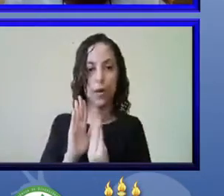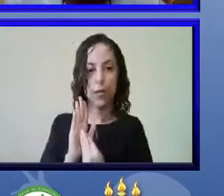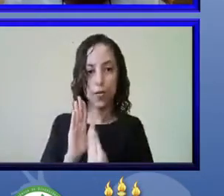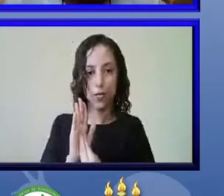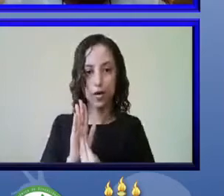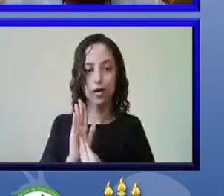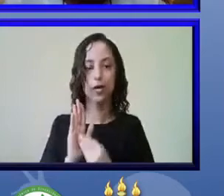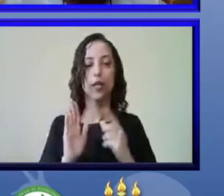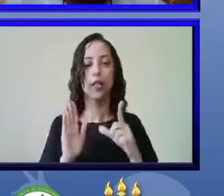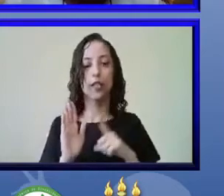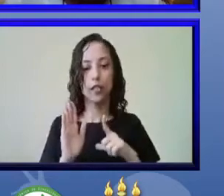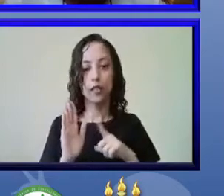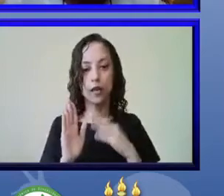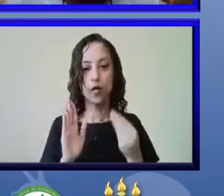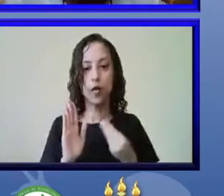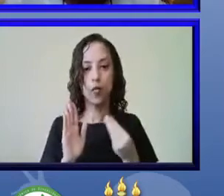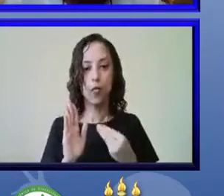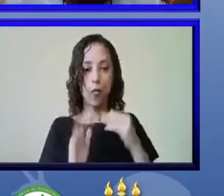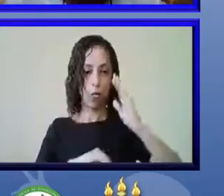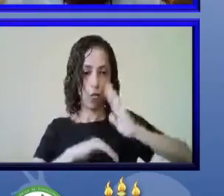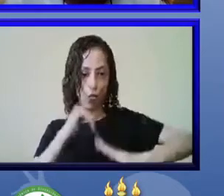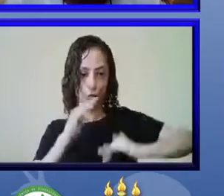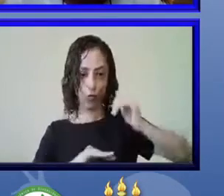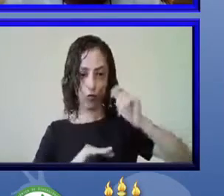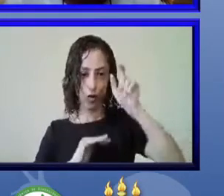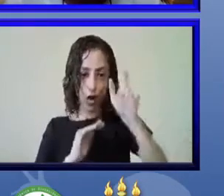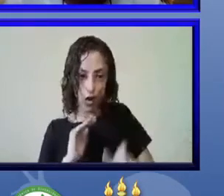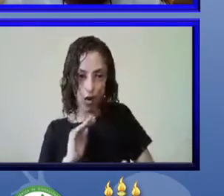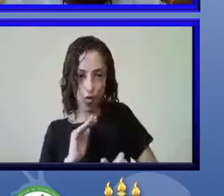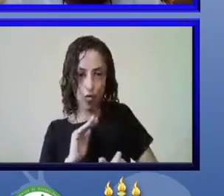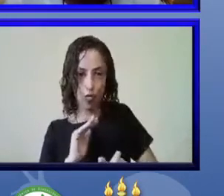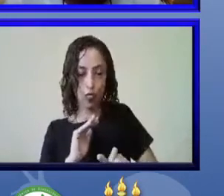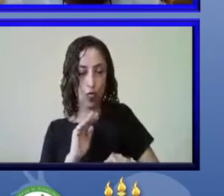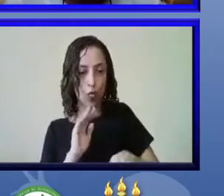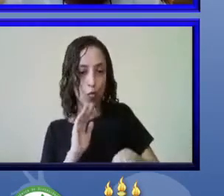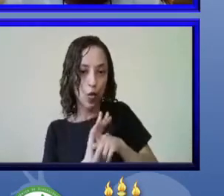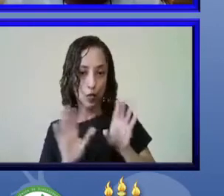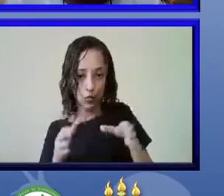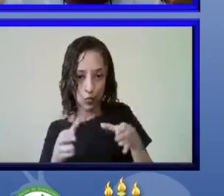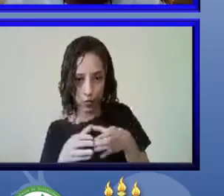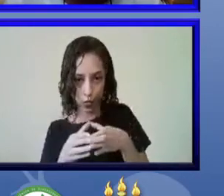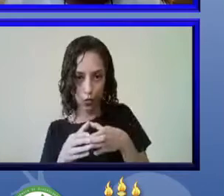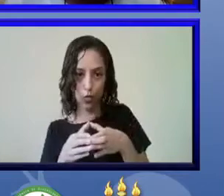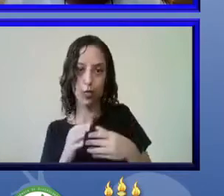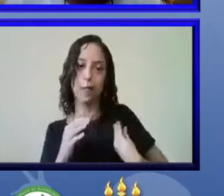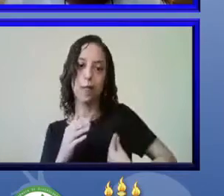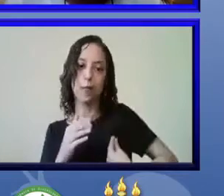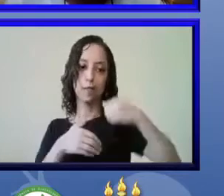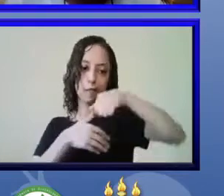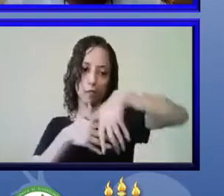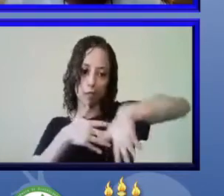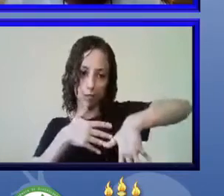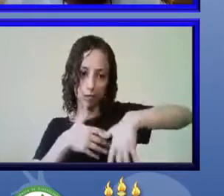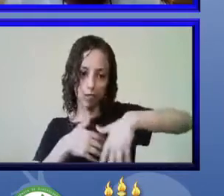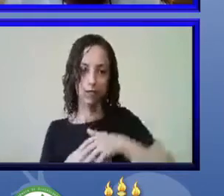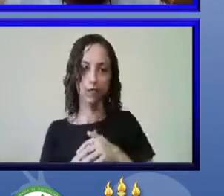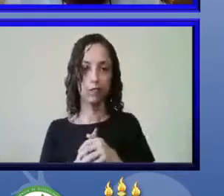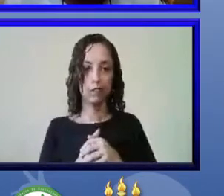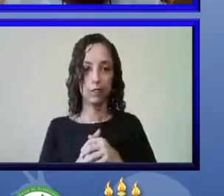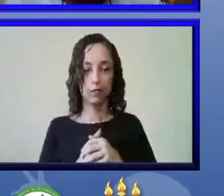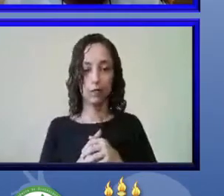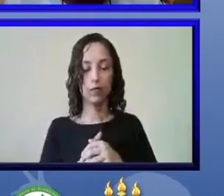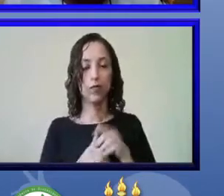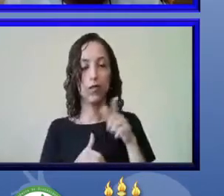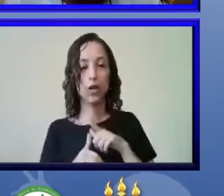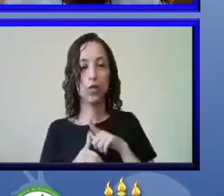referenciada por um especialista daquele grupo, do grupo taxonômico. Então, ele possui uma